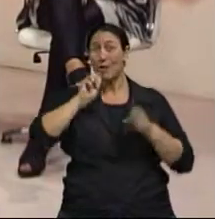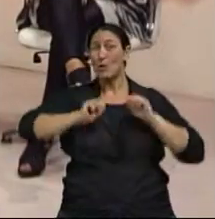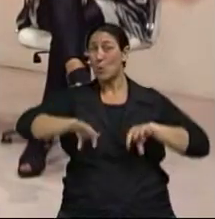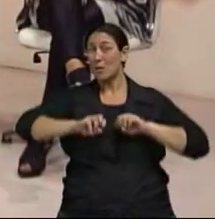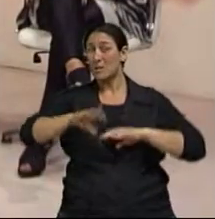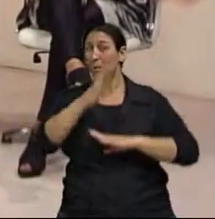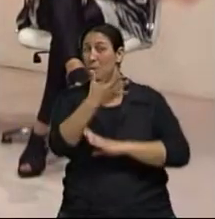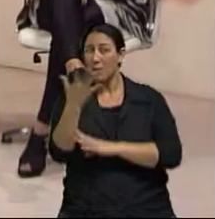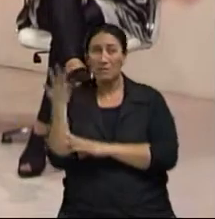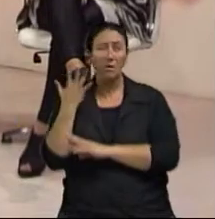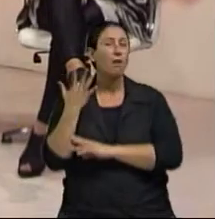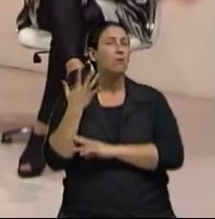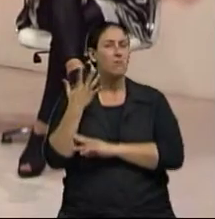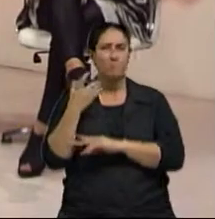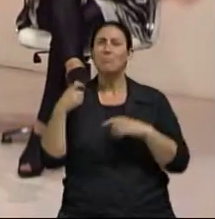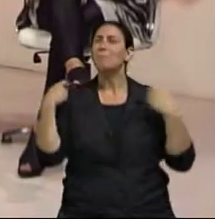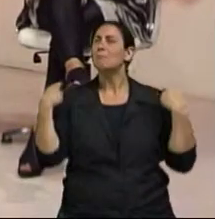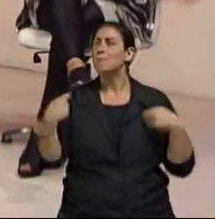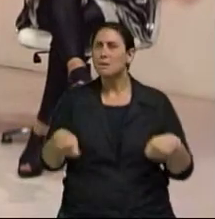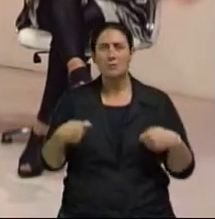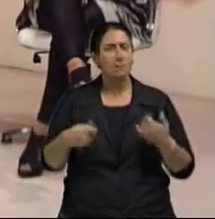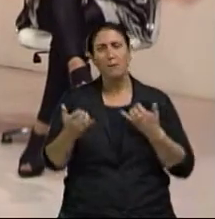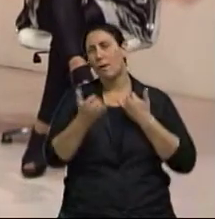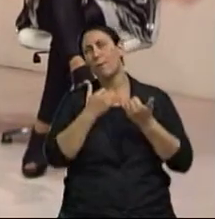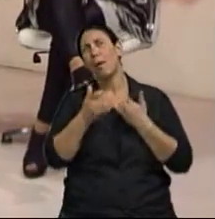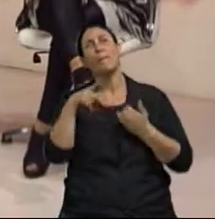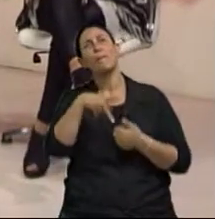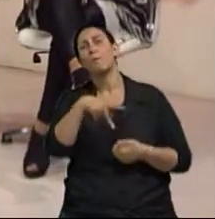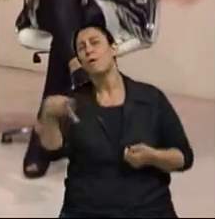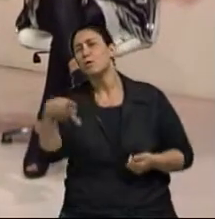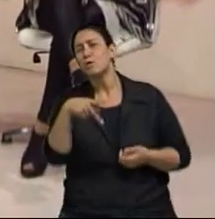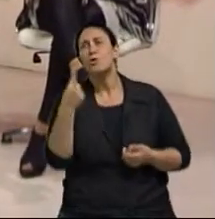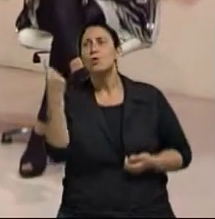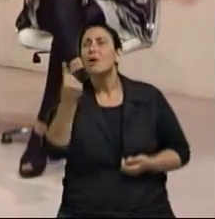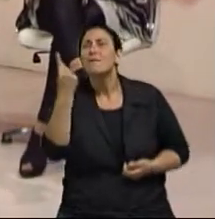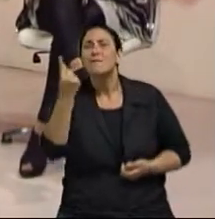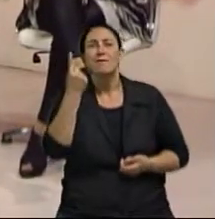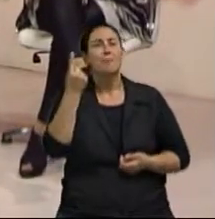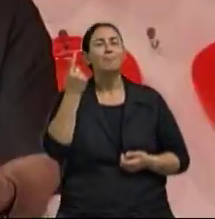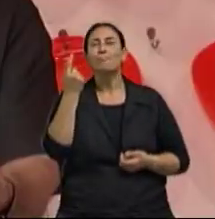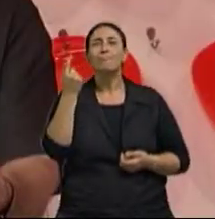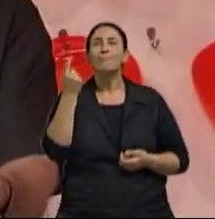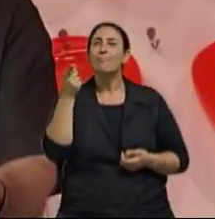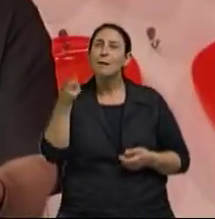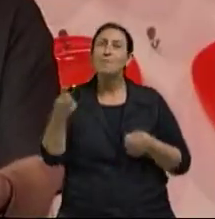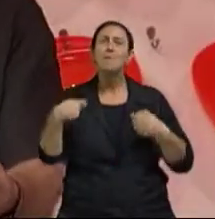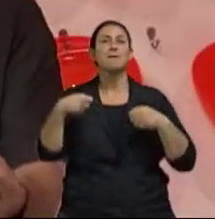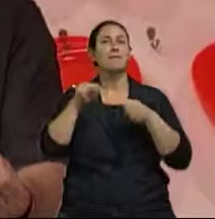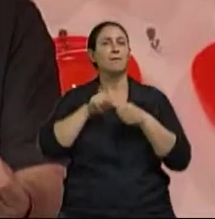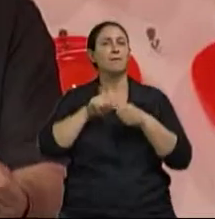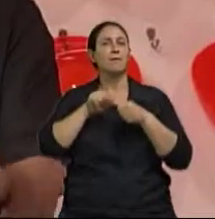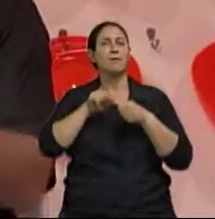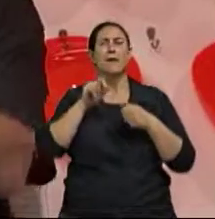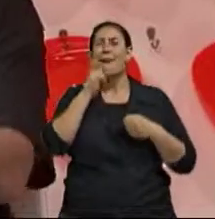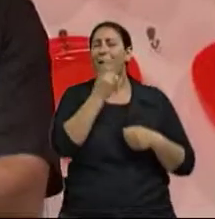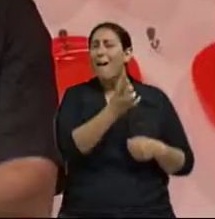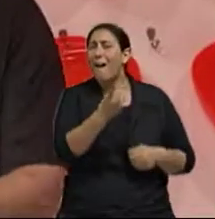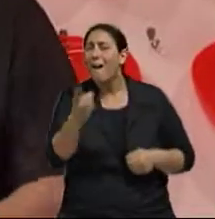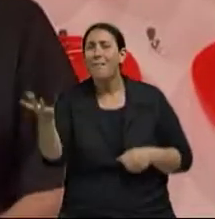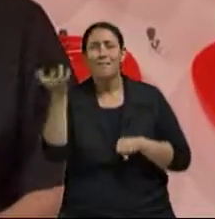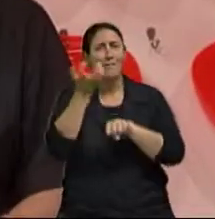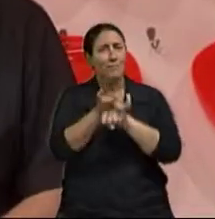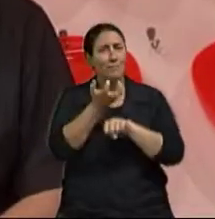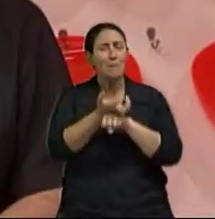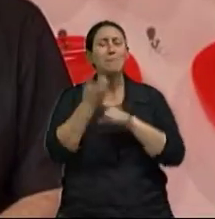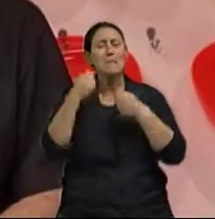em toda a disciplina Se é um professor lá no ensino fundamental sozinho, ele tem que fazer isso Os professores em cada uma das matérias têm que